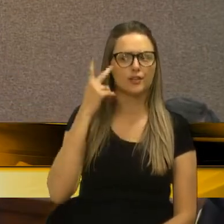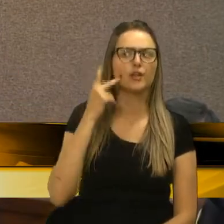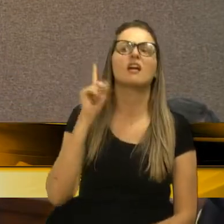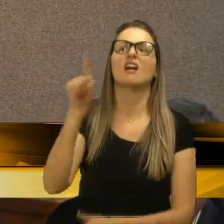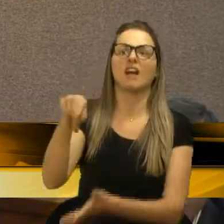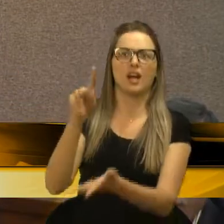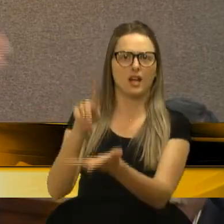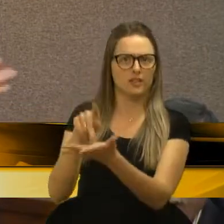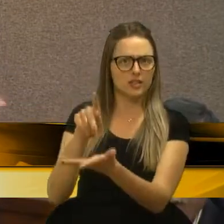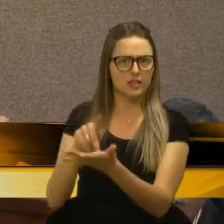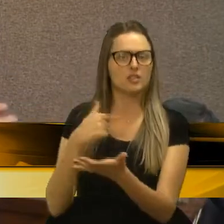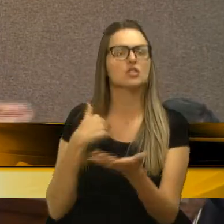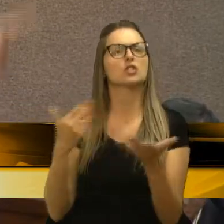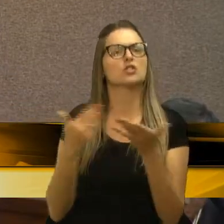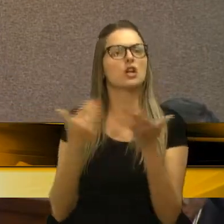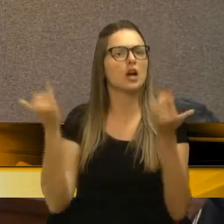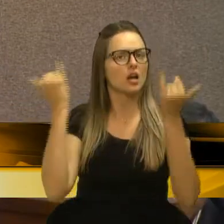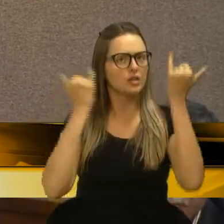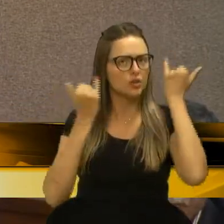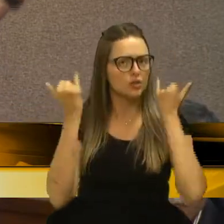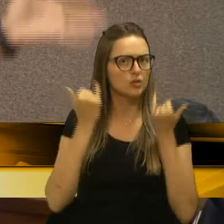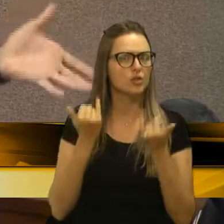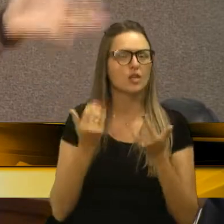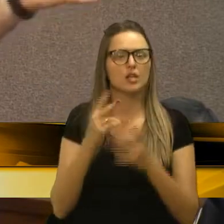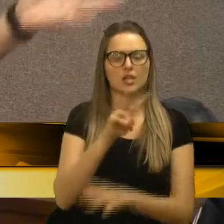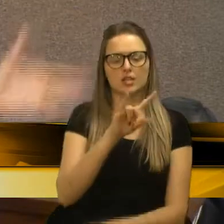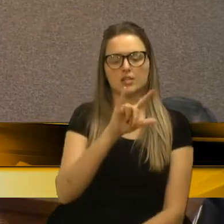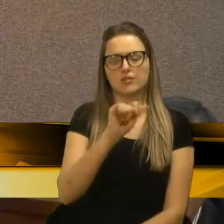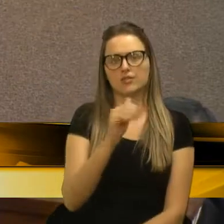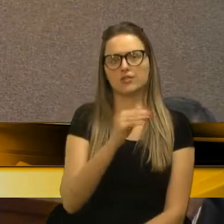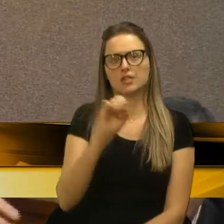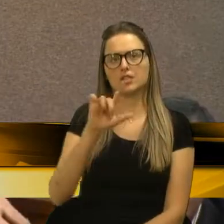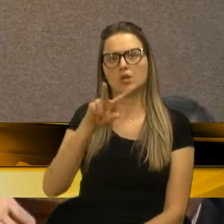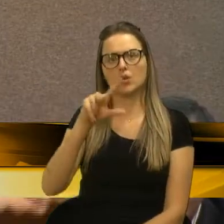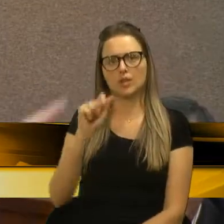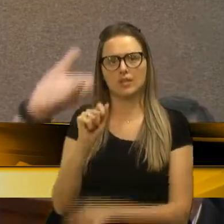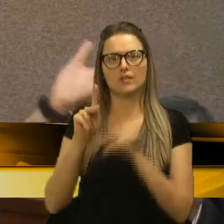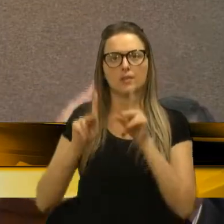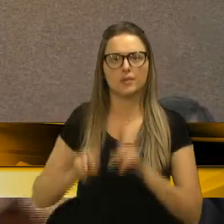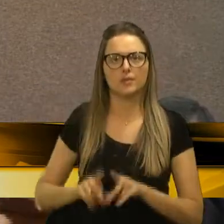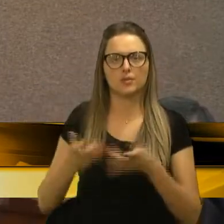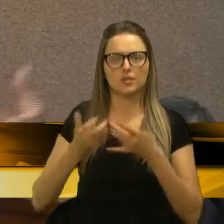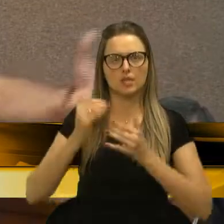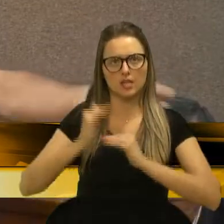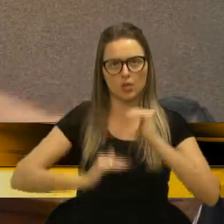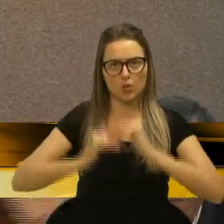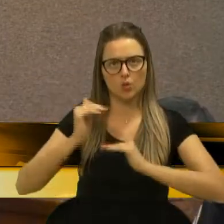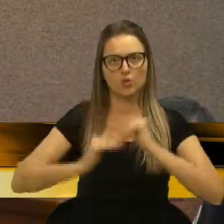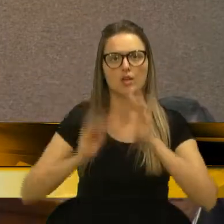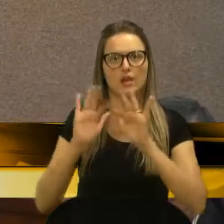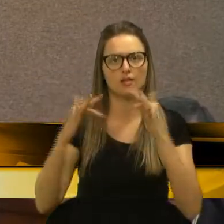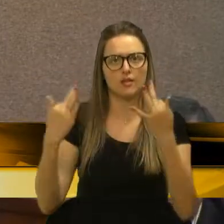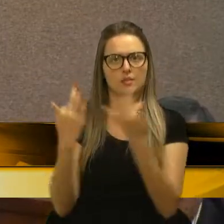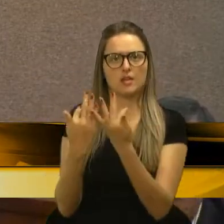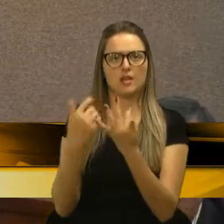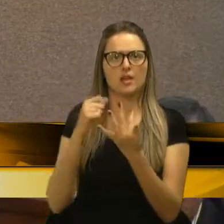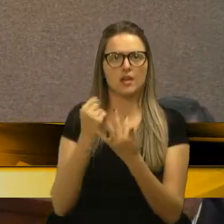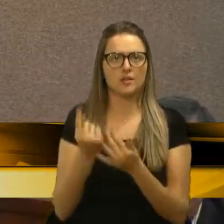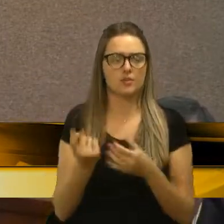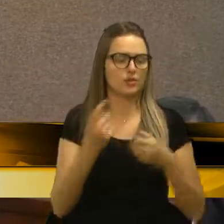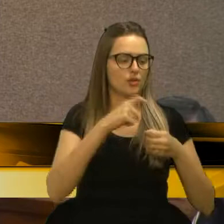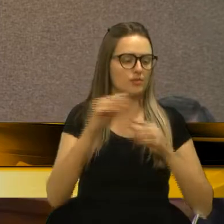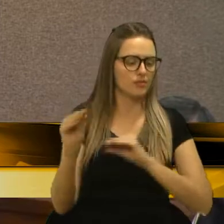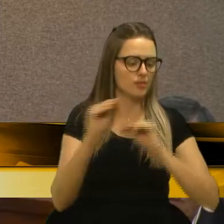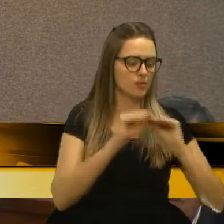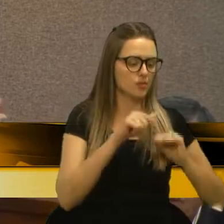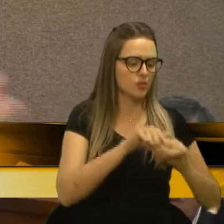isso, eu já escutei muitos relatos, como lá em Vila Uriva também, de uma pessoa que iria construir sua família lá. Tive que vir para a cidade de